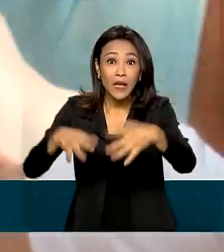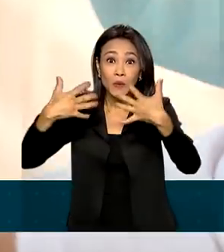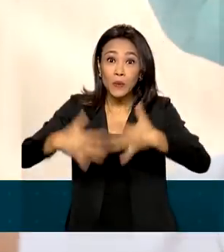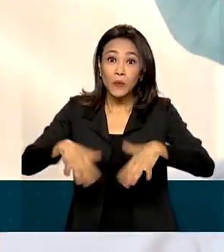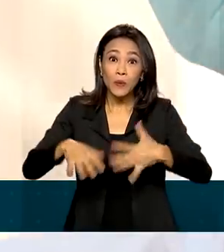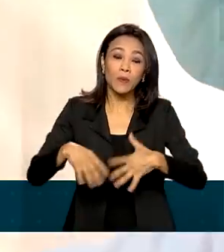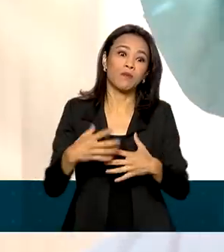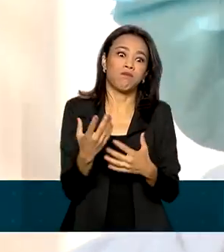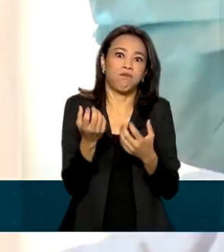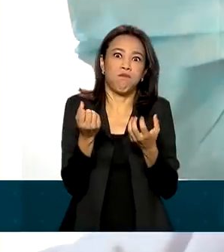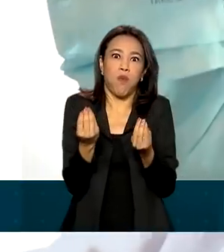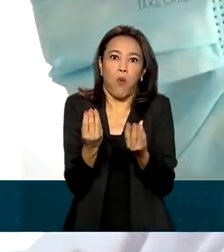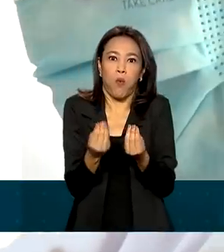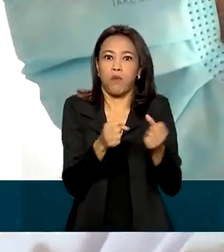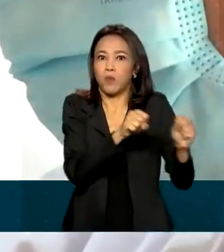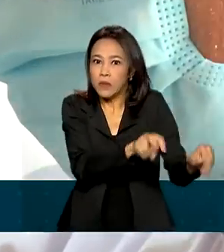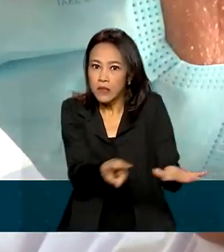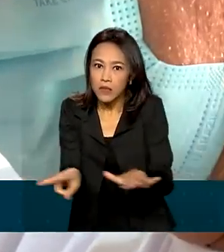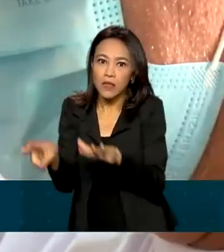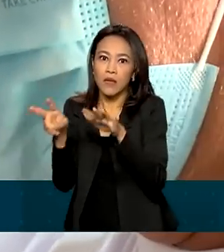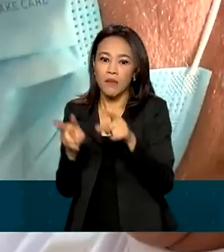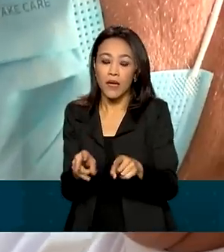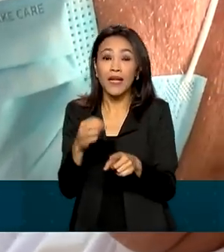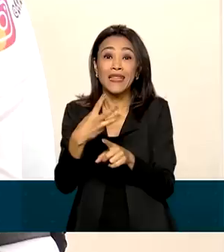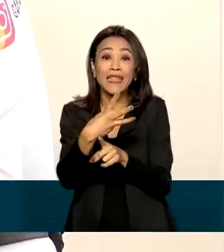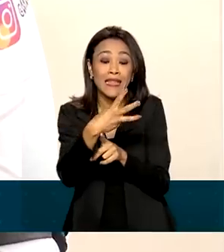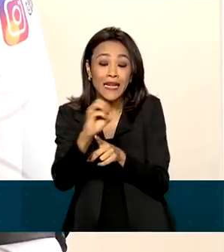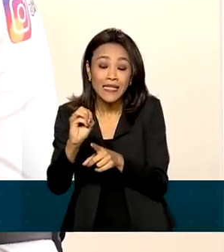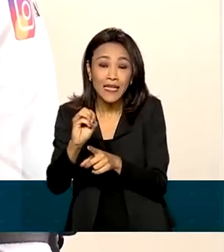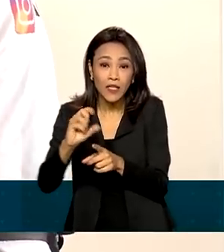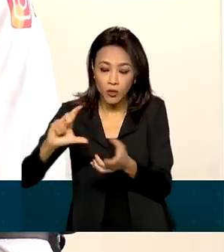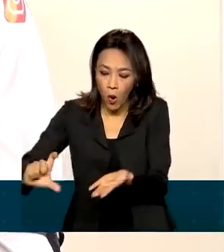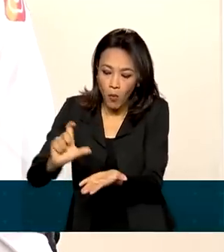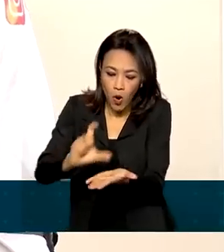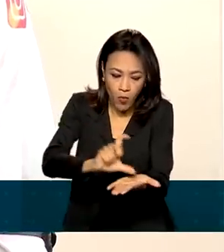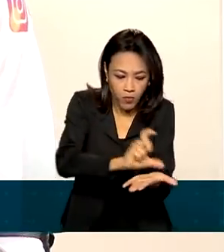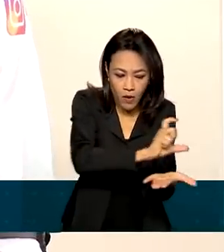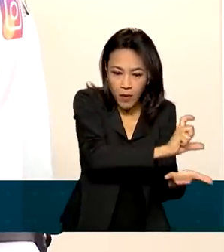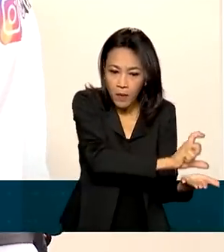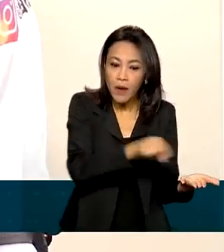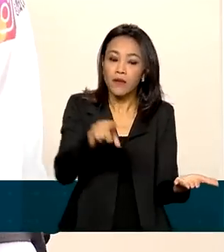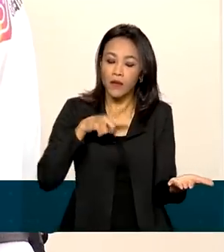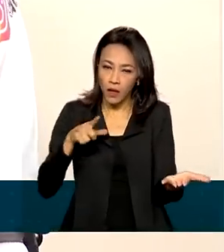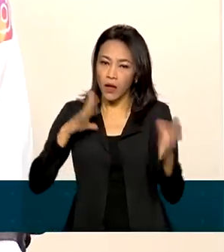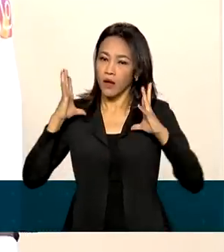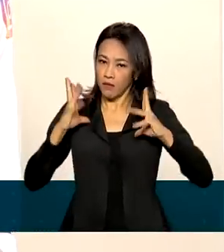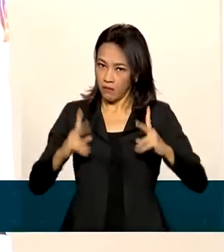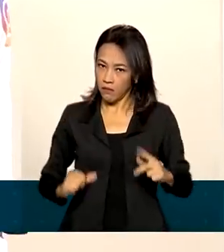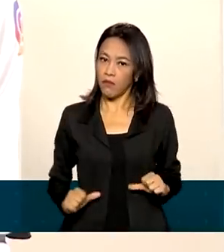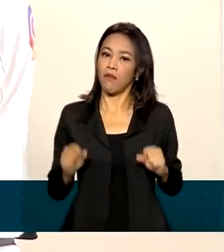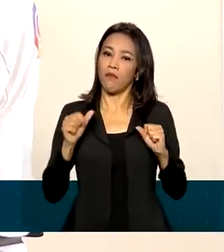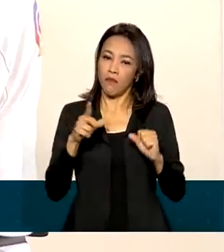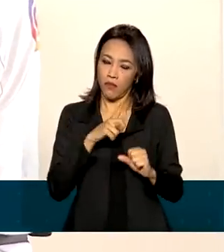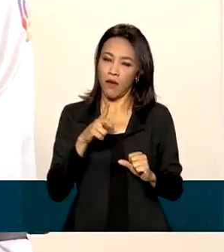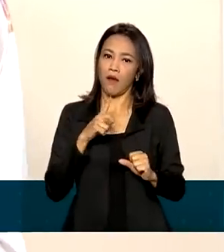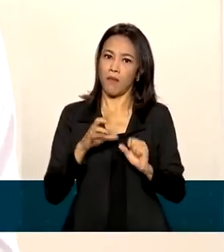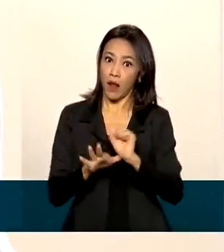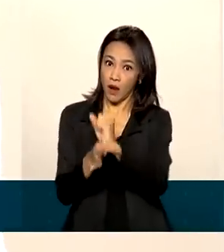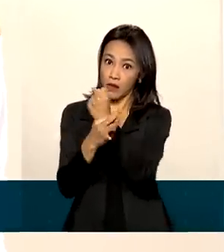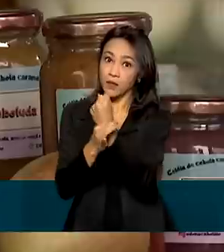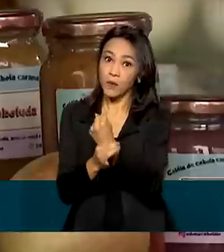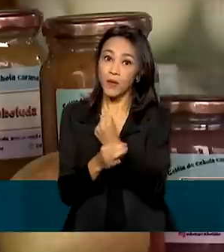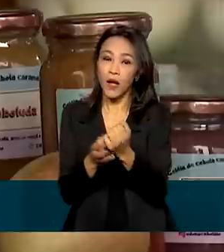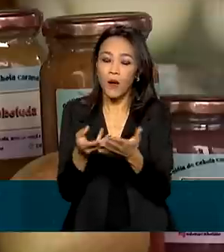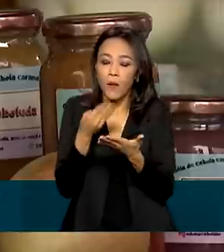semana para a confecção de 300 potes dos produtos. Além dos cuidados sanitários e o capricho para garantir o